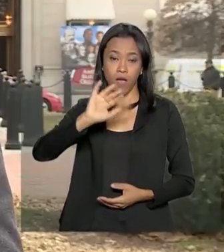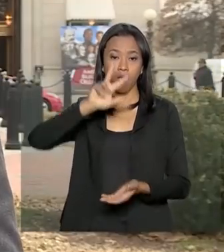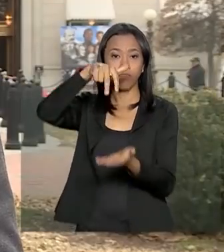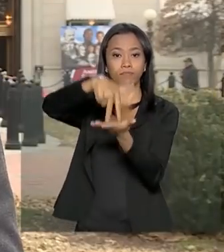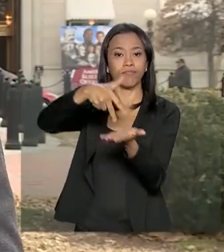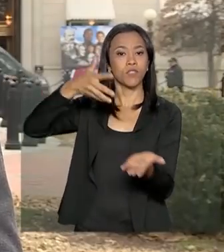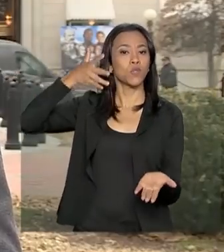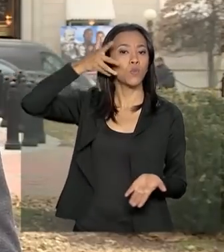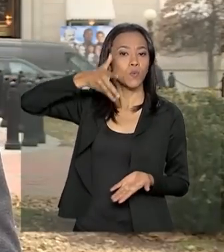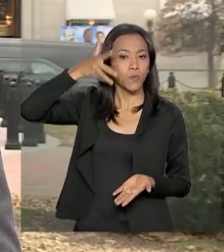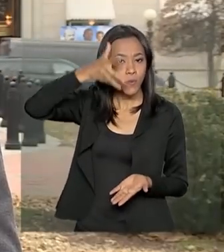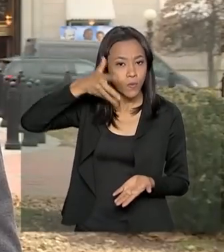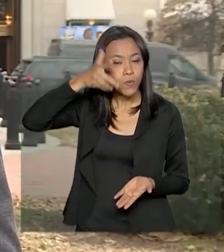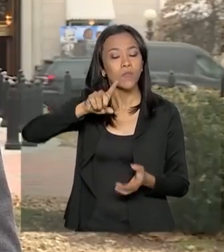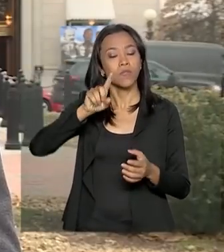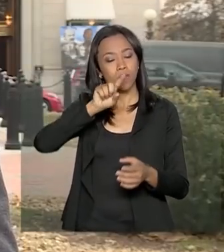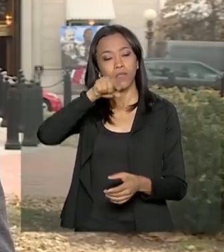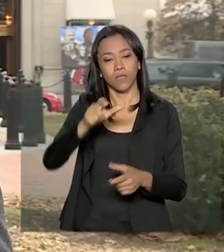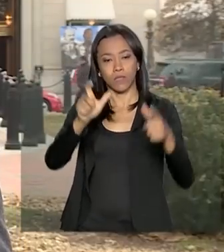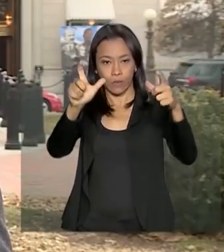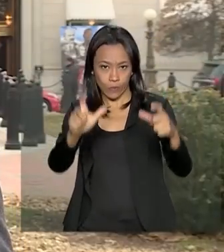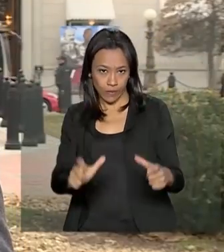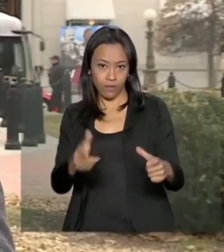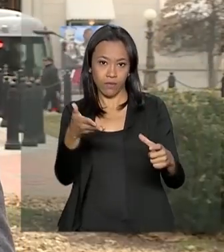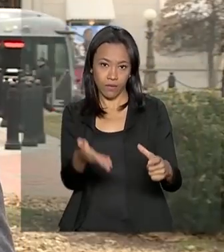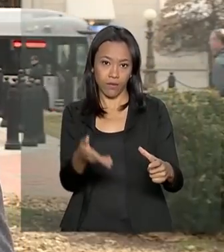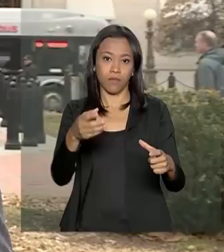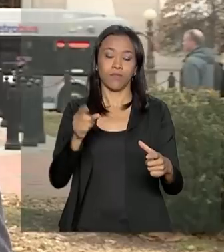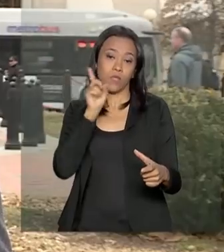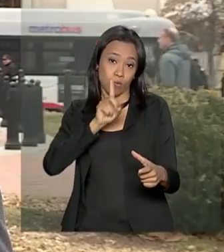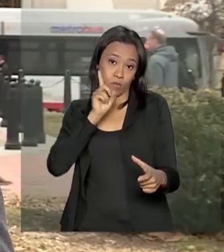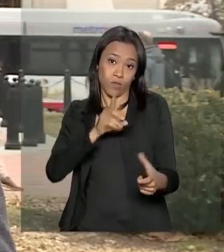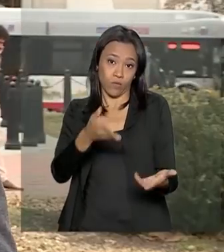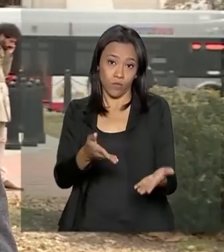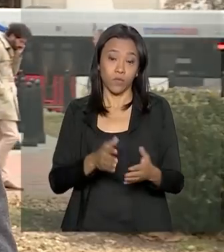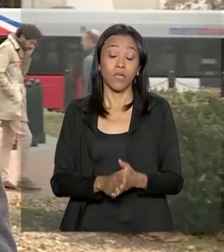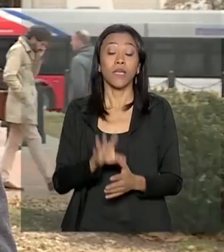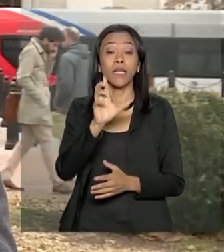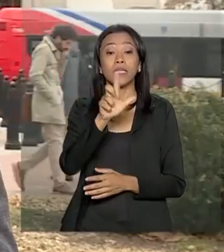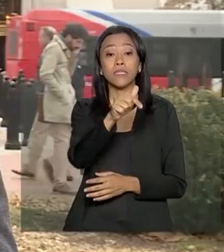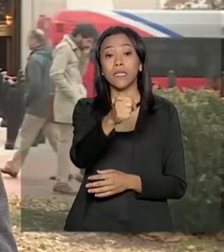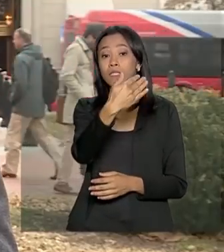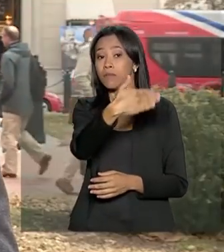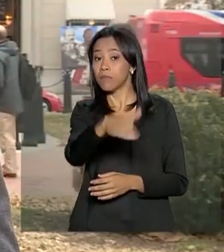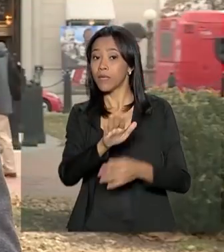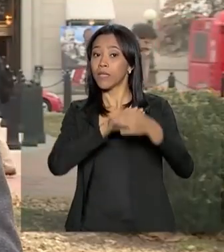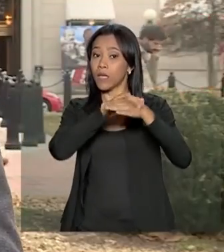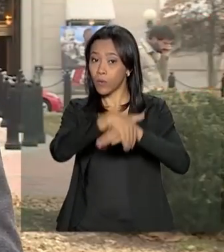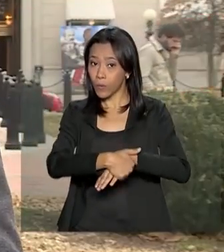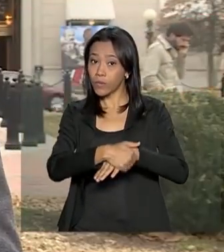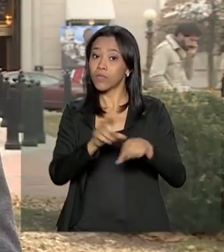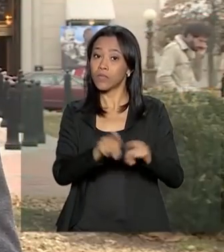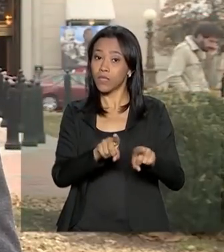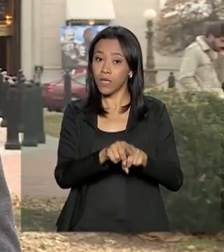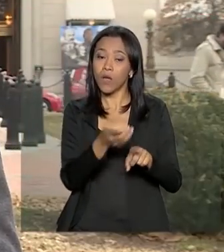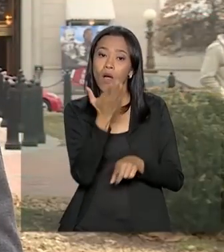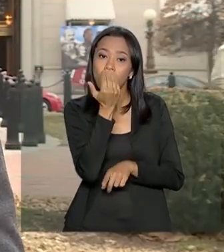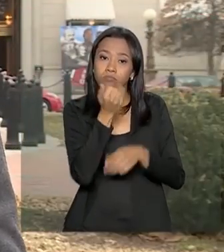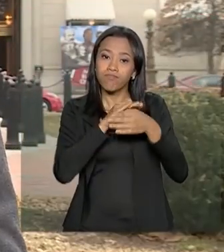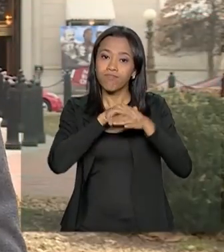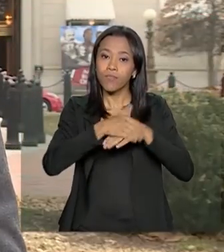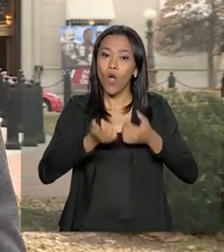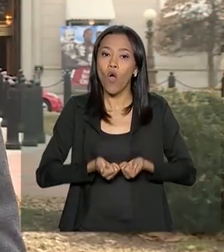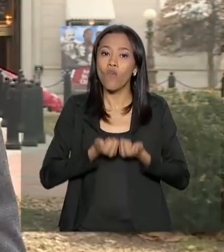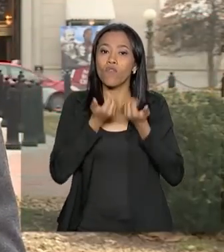também na Câmara do Comércio dos Estados Unidos. E às 7h30 da noite participa de um jantar oferecido